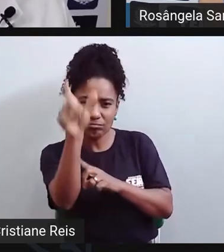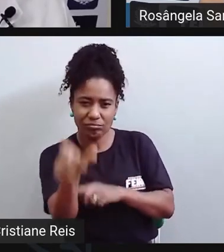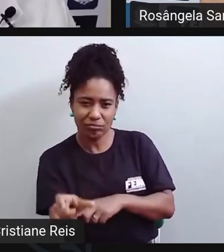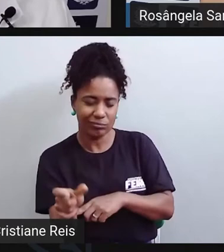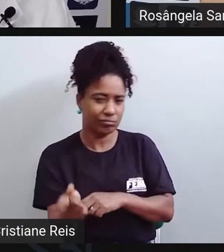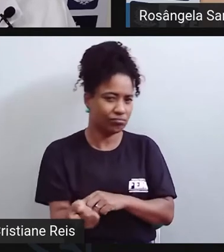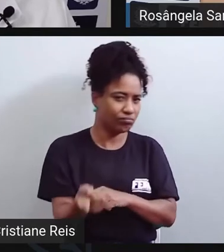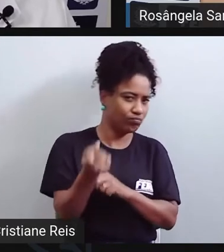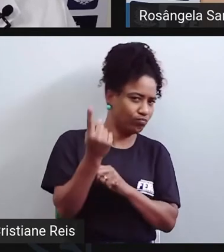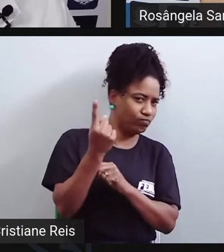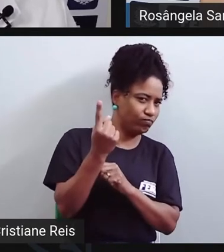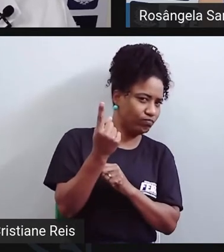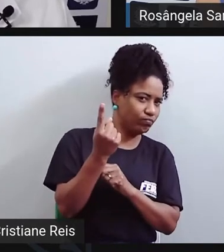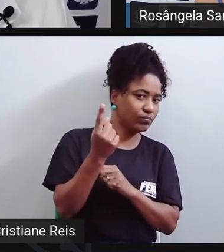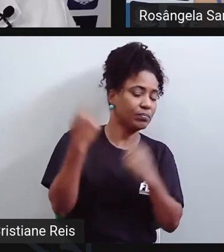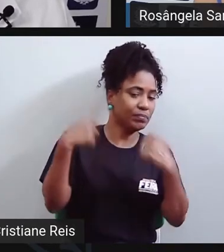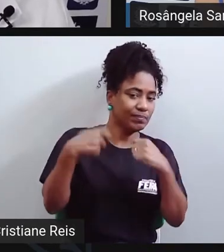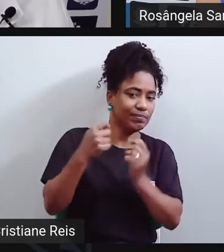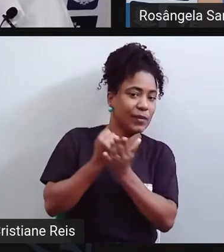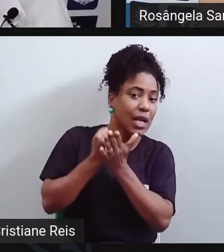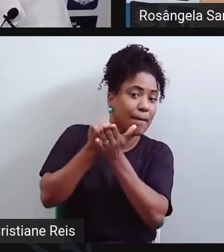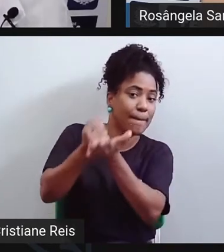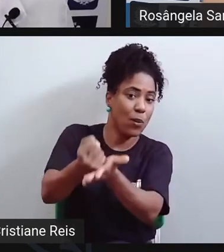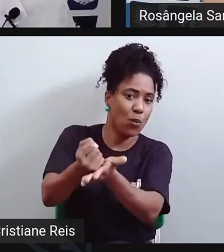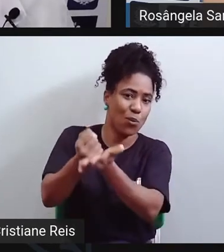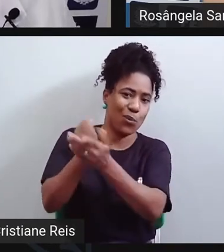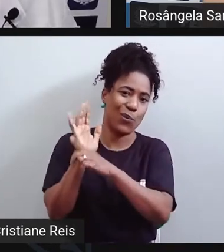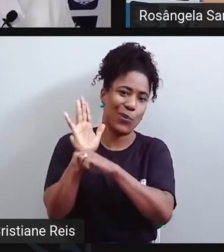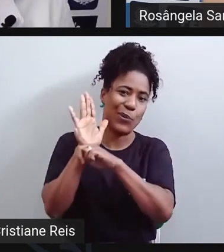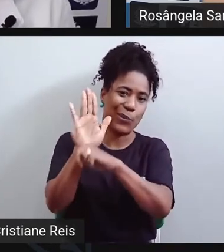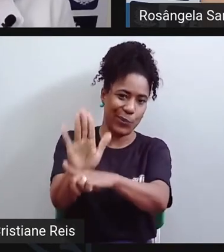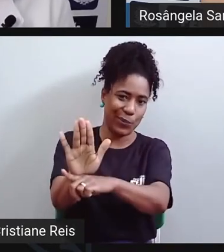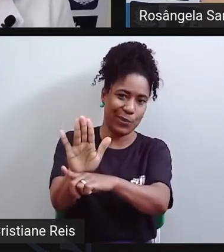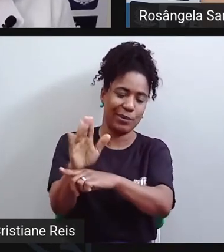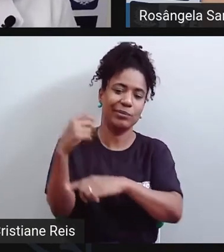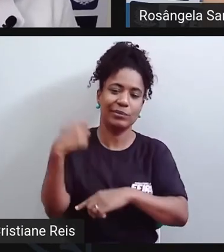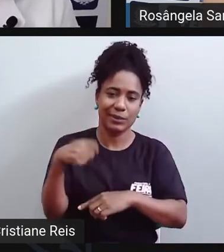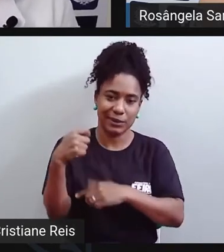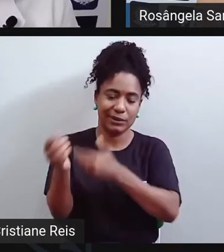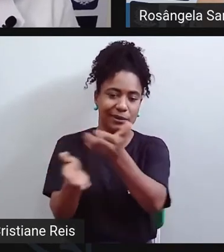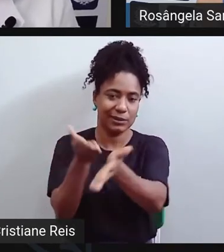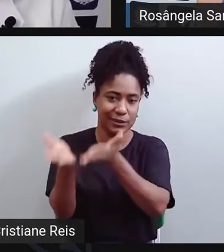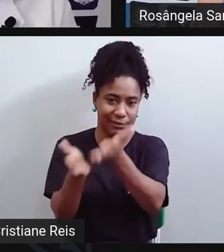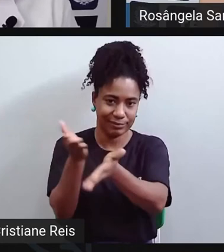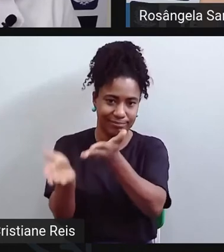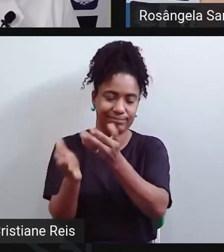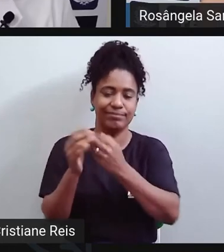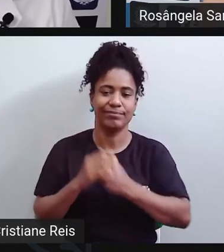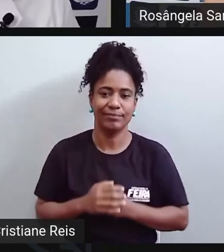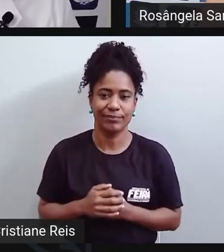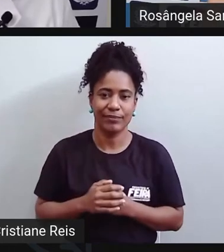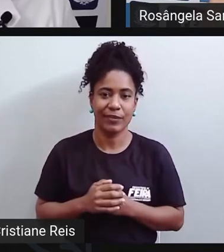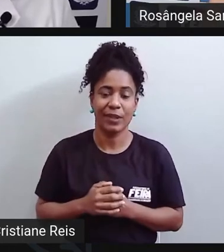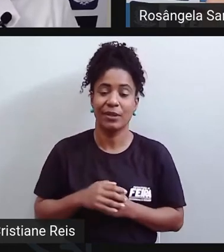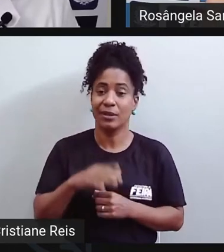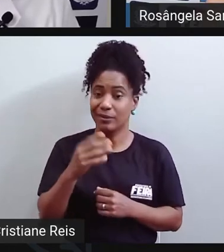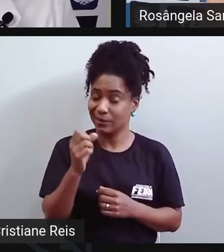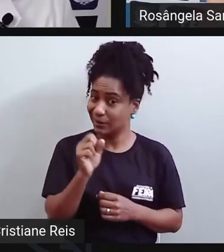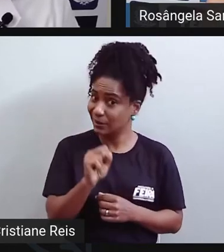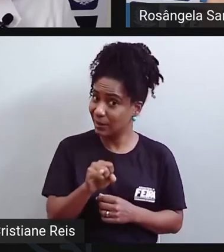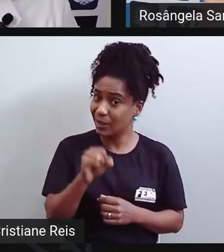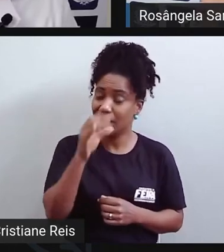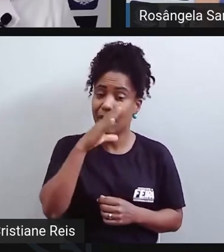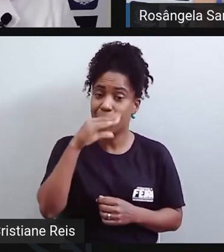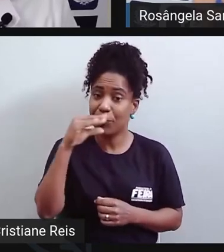um apoio e um tratamento. Porque quando o adolescente já tentou o